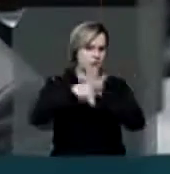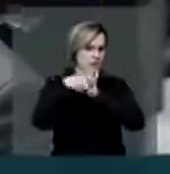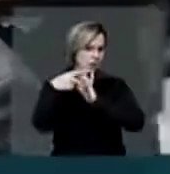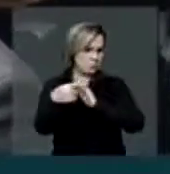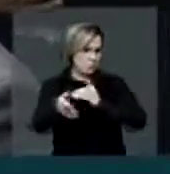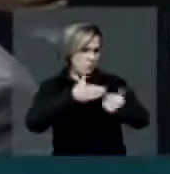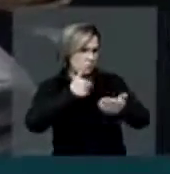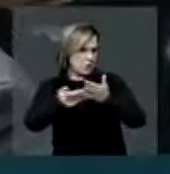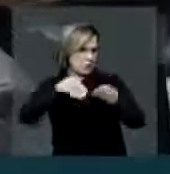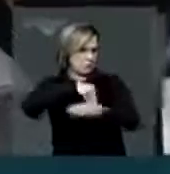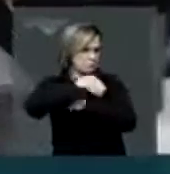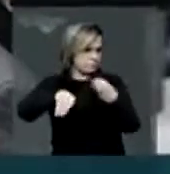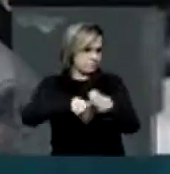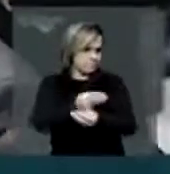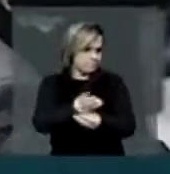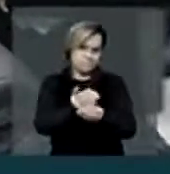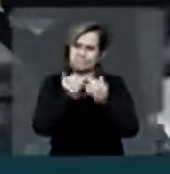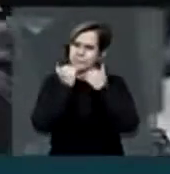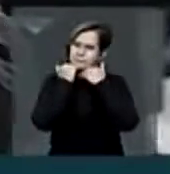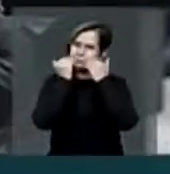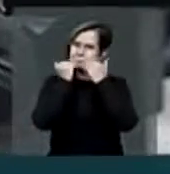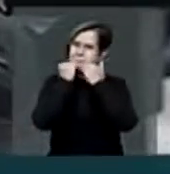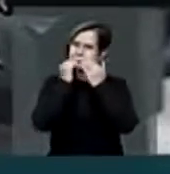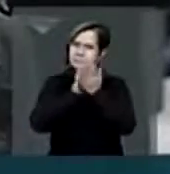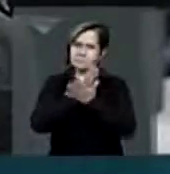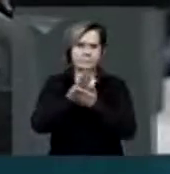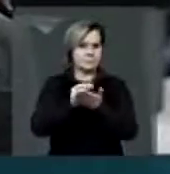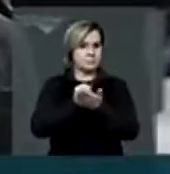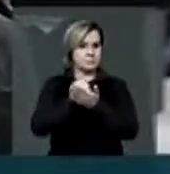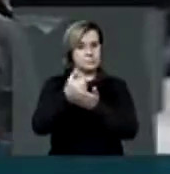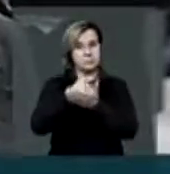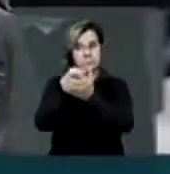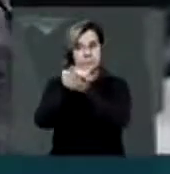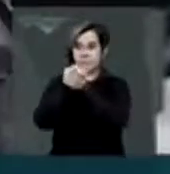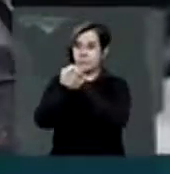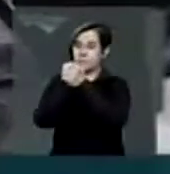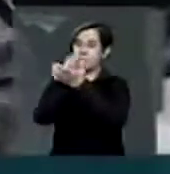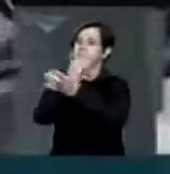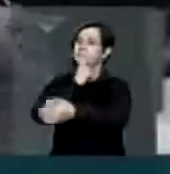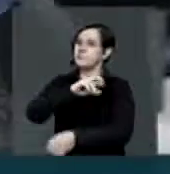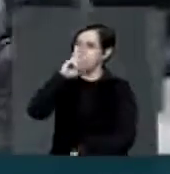Desta forma as coisas não vão funcionar. Então eu quero cumprimentar a Vossa Excelência, presidente.